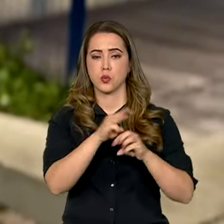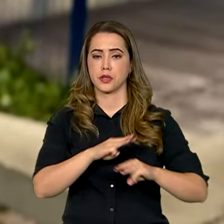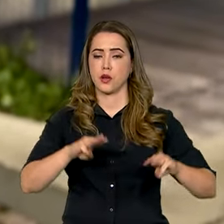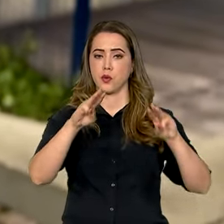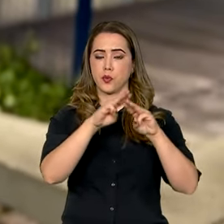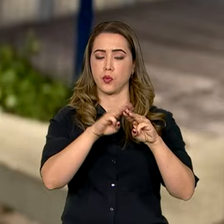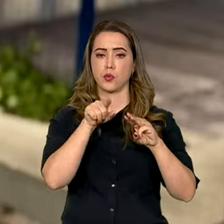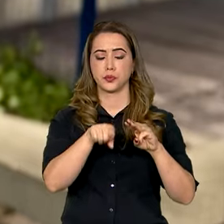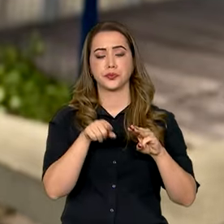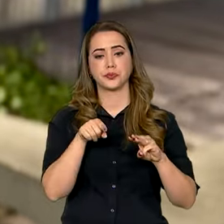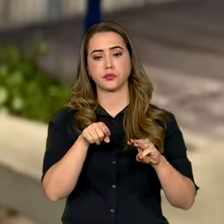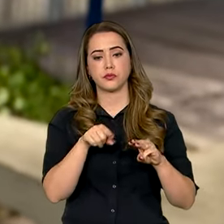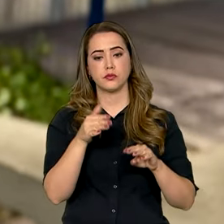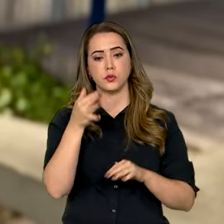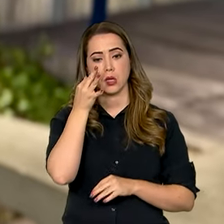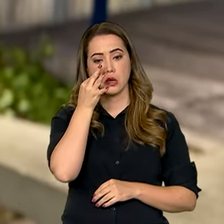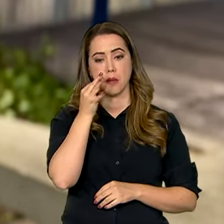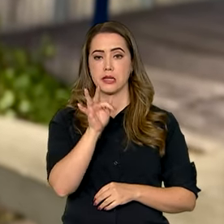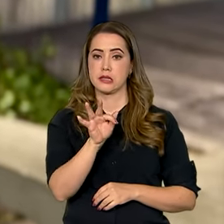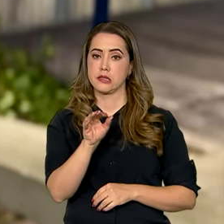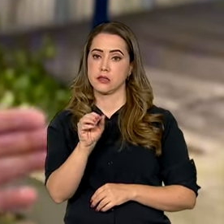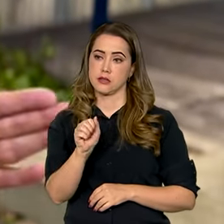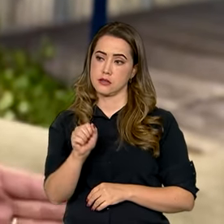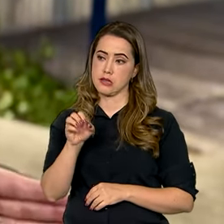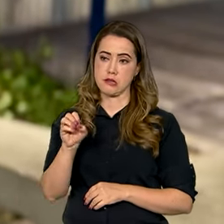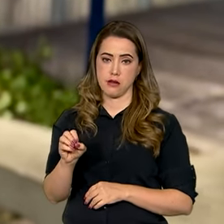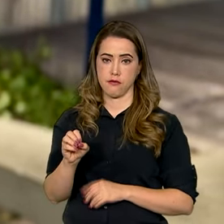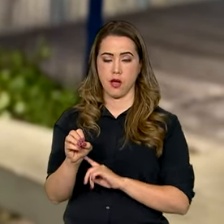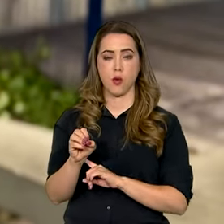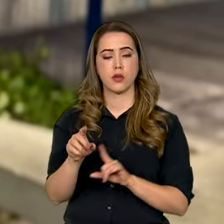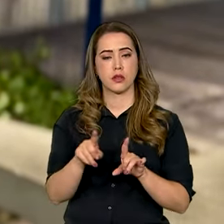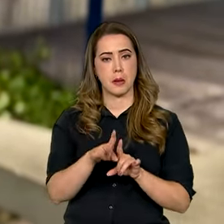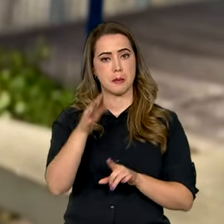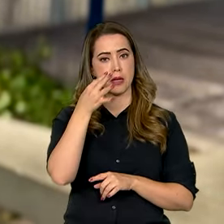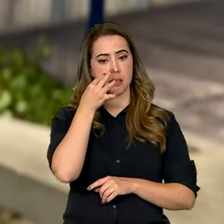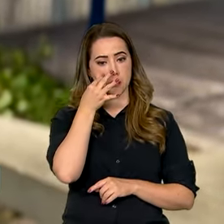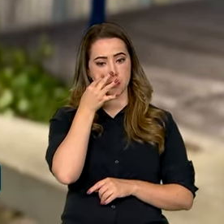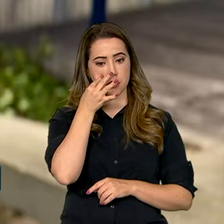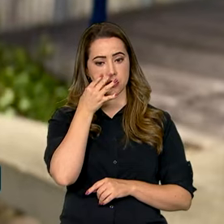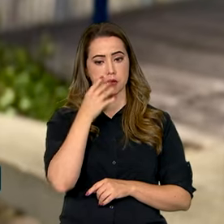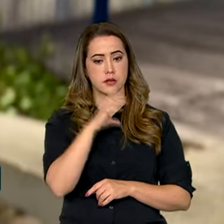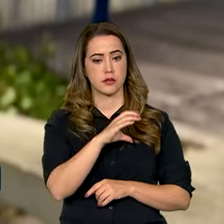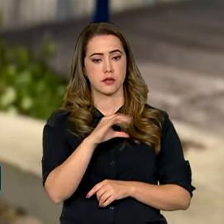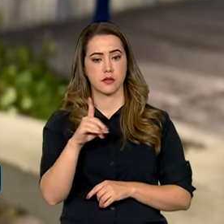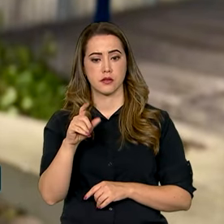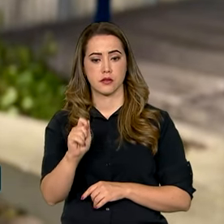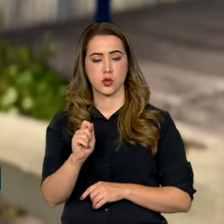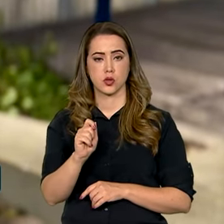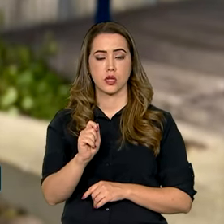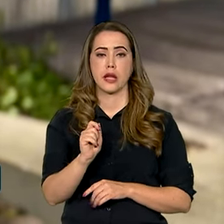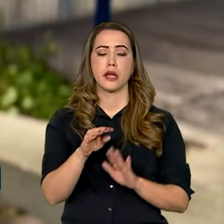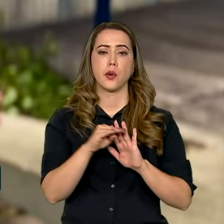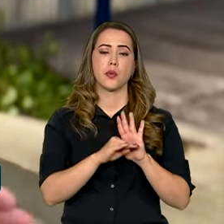ali com a presença da FAO e a presença também do FIDA, o Programa Mundial